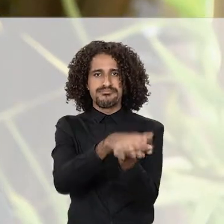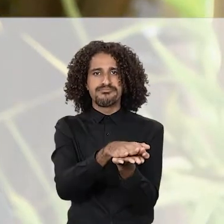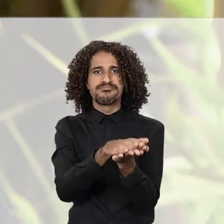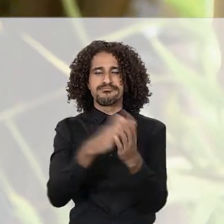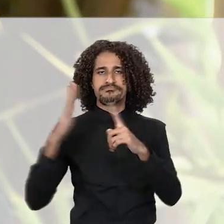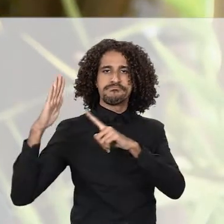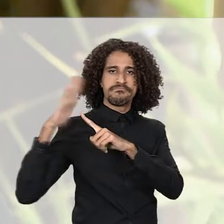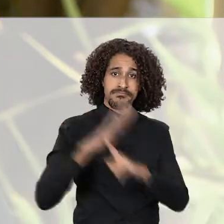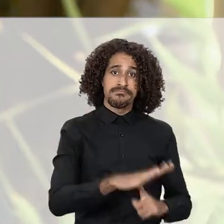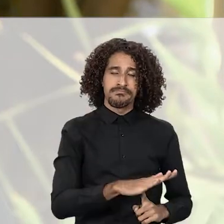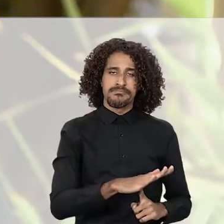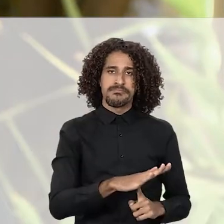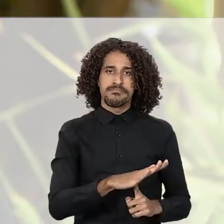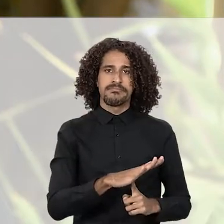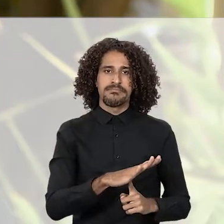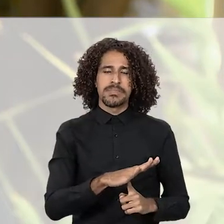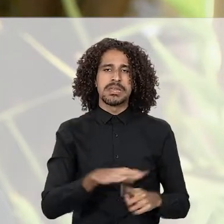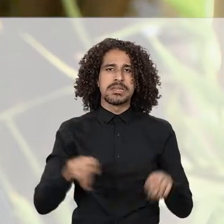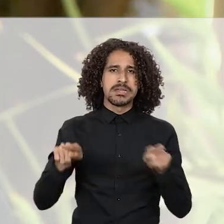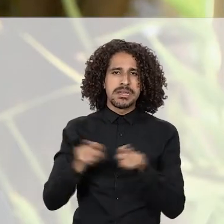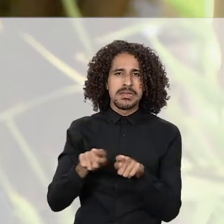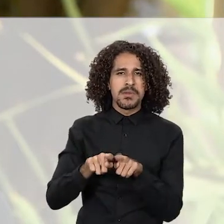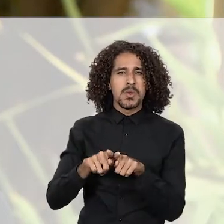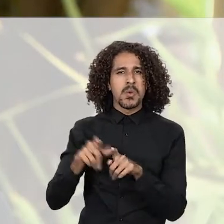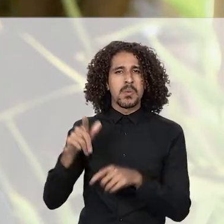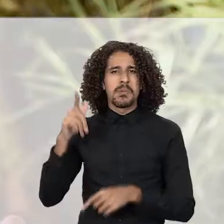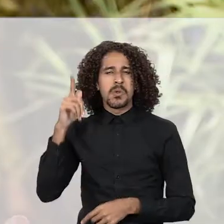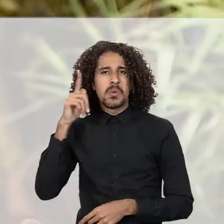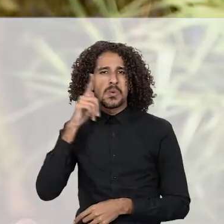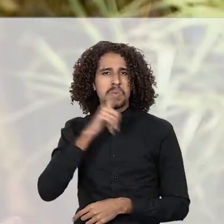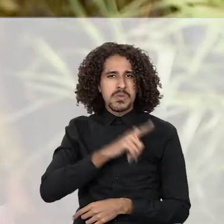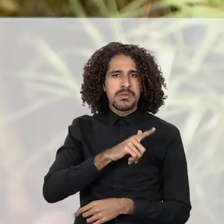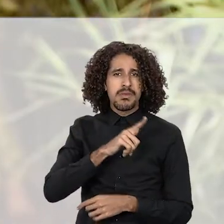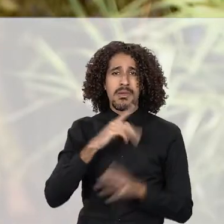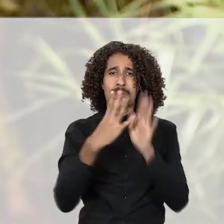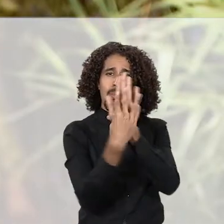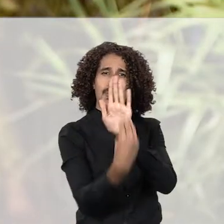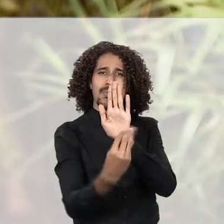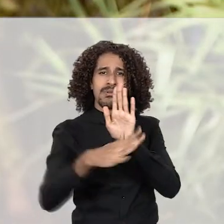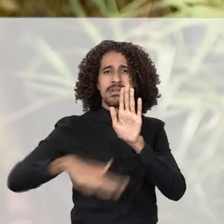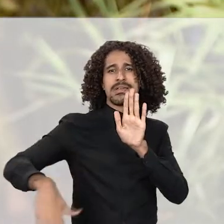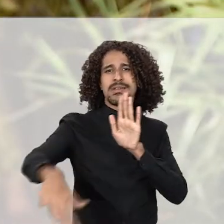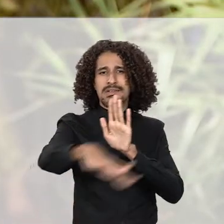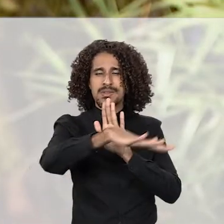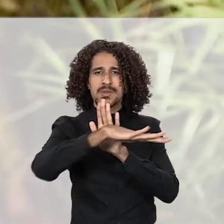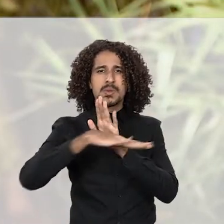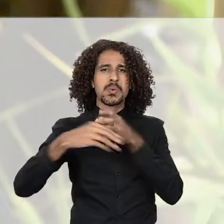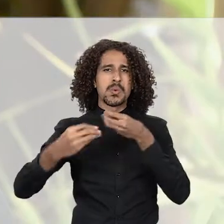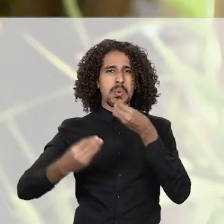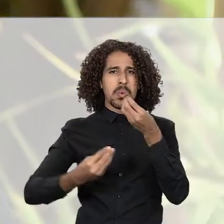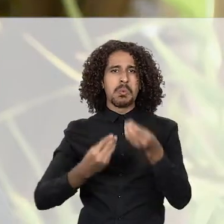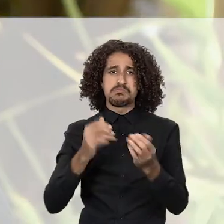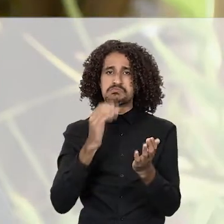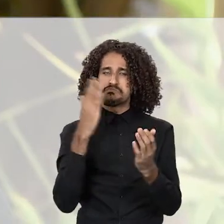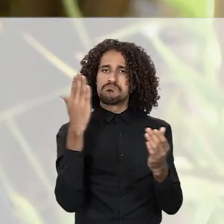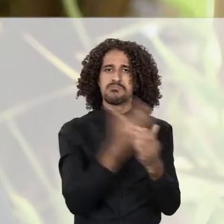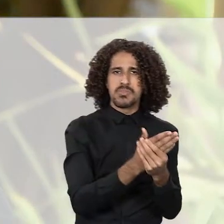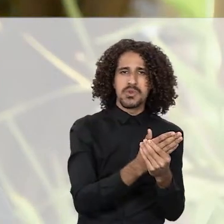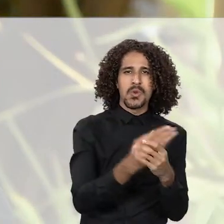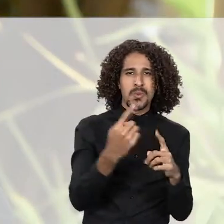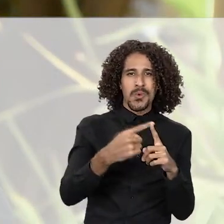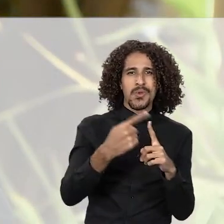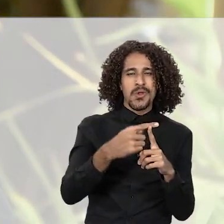por assédio moral e de modo que isso tenha um exemplo de condenação,